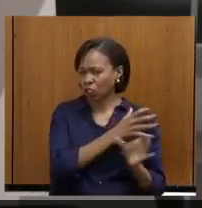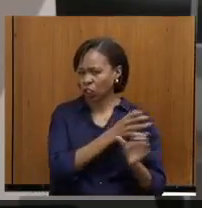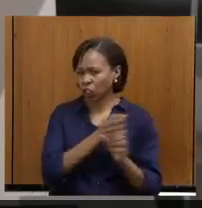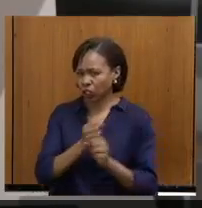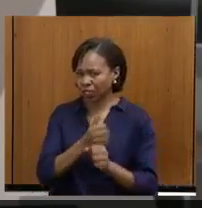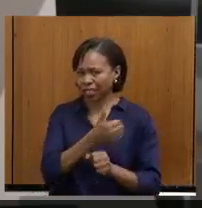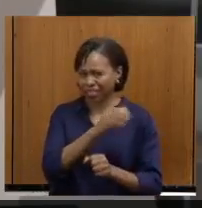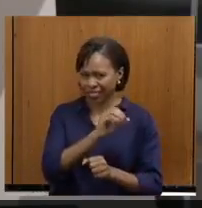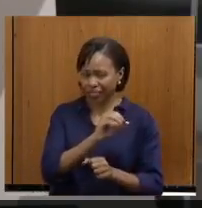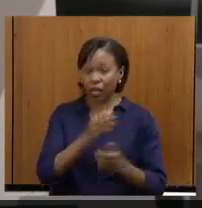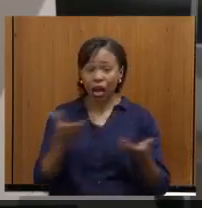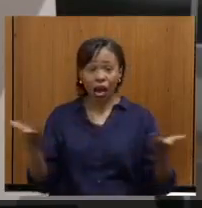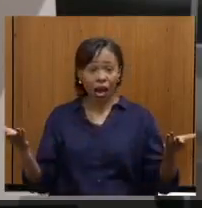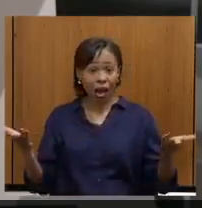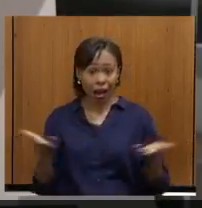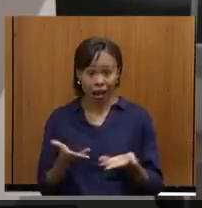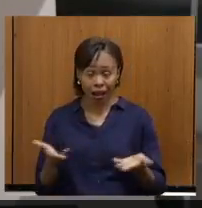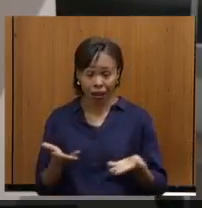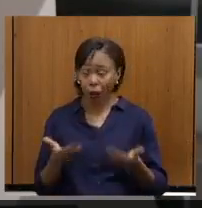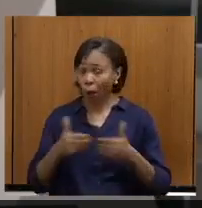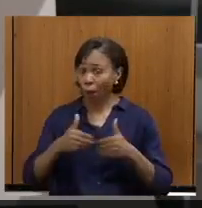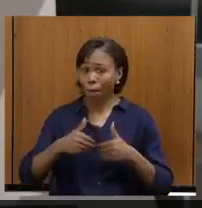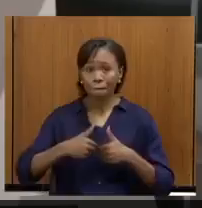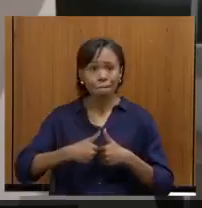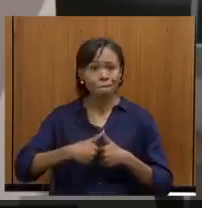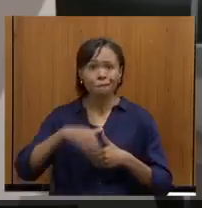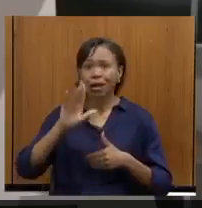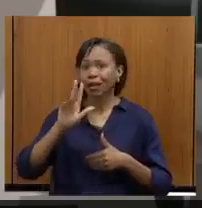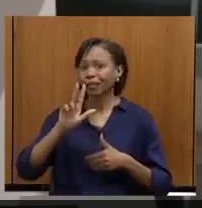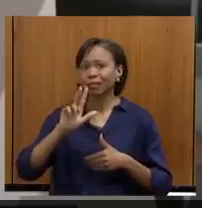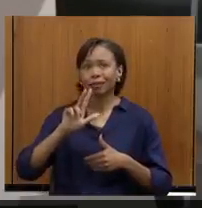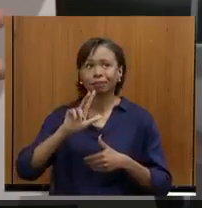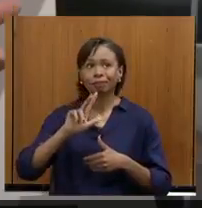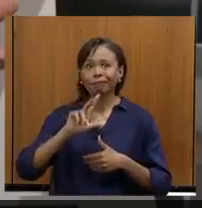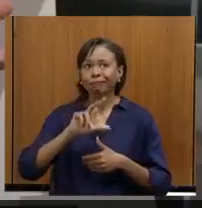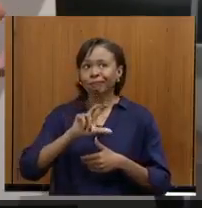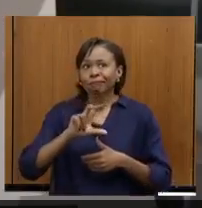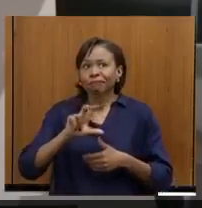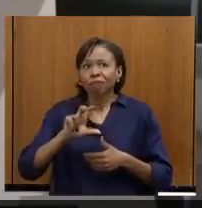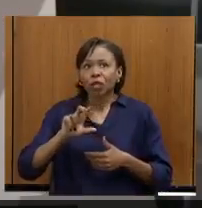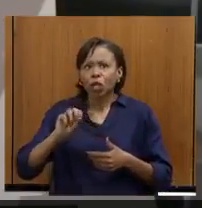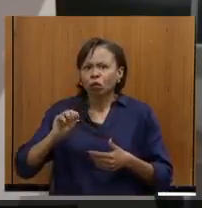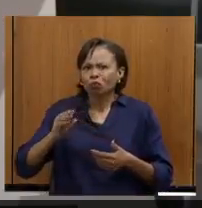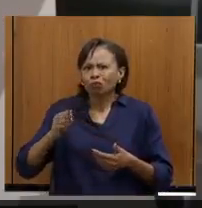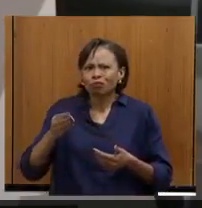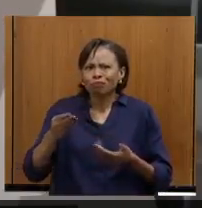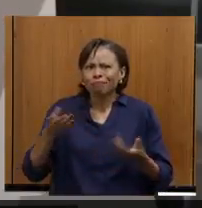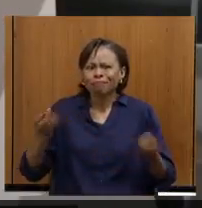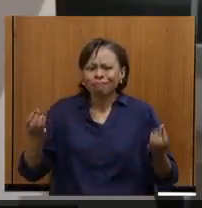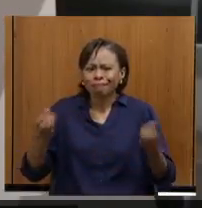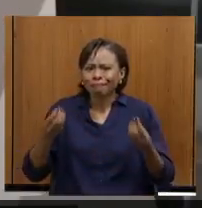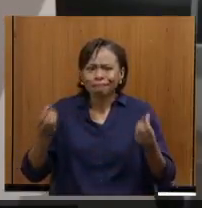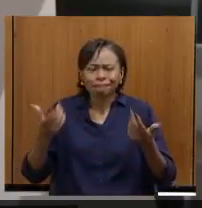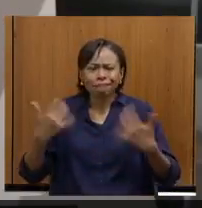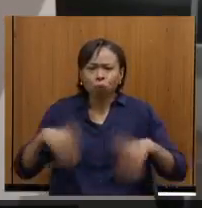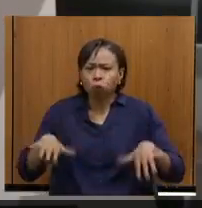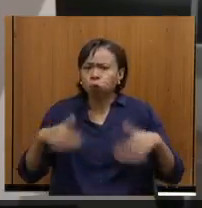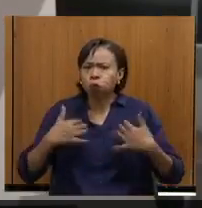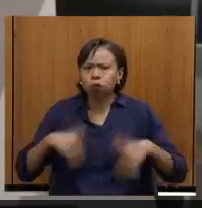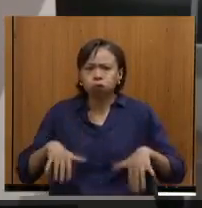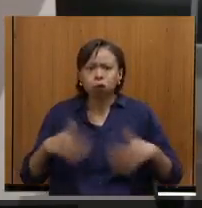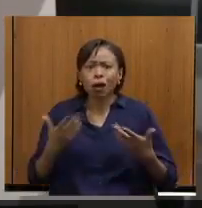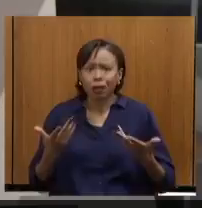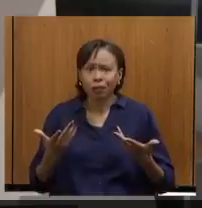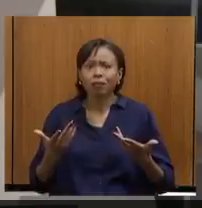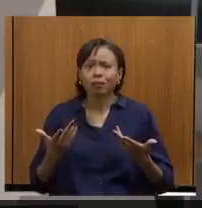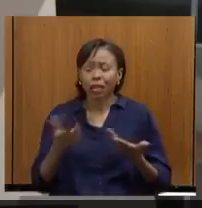Chegamos, então, a quase mais de meio bilhão, até eu fico espantado, e com muita